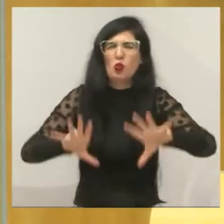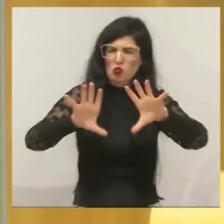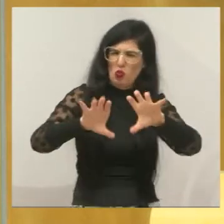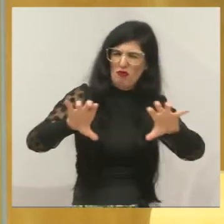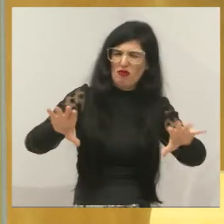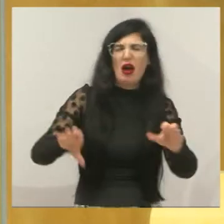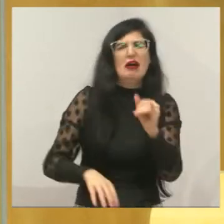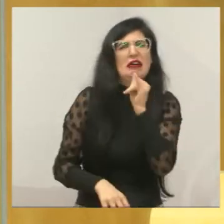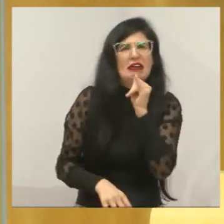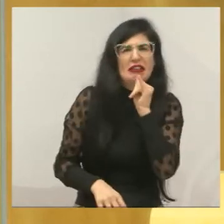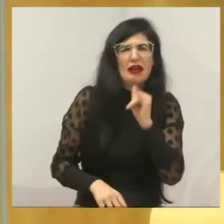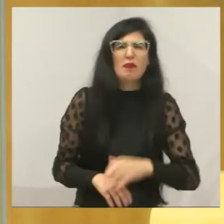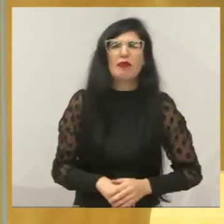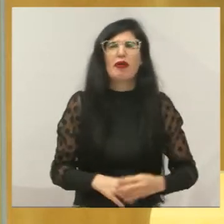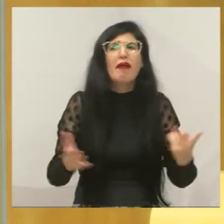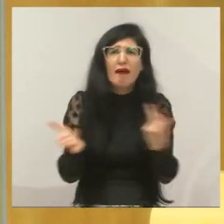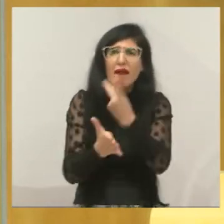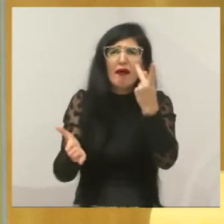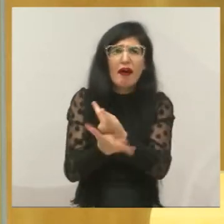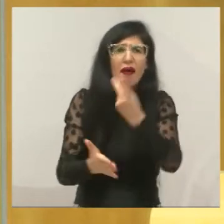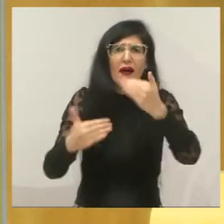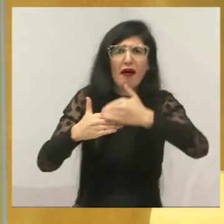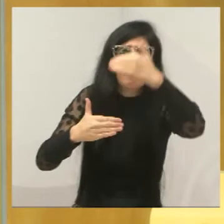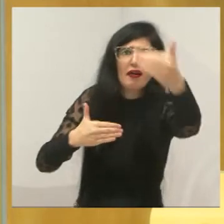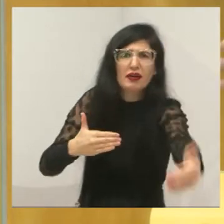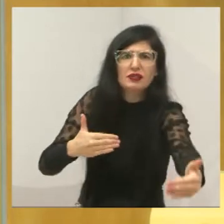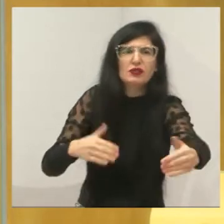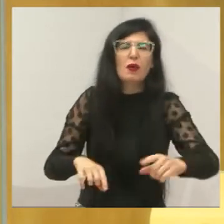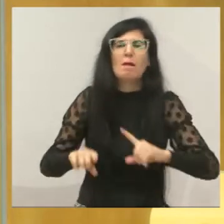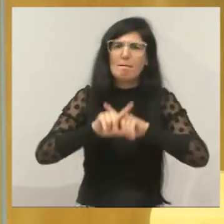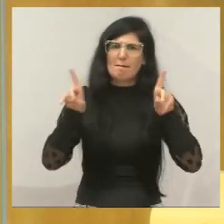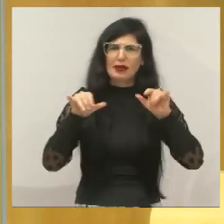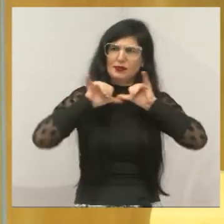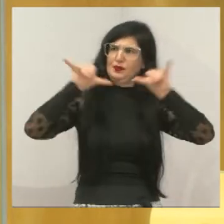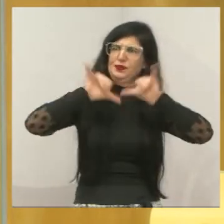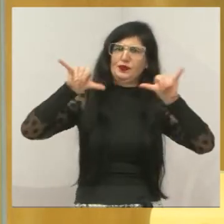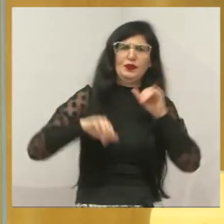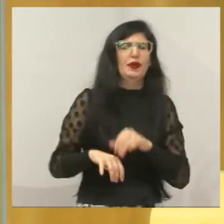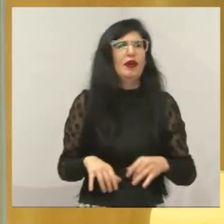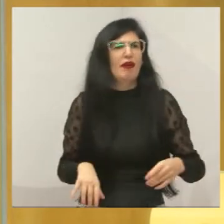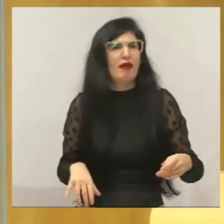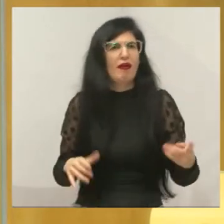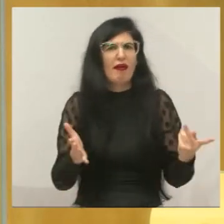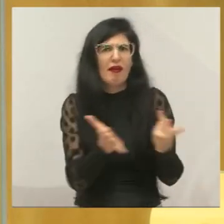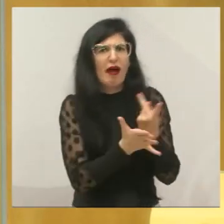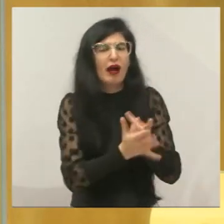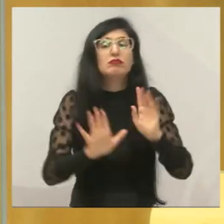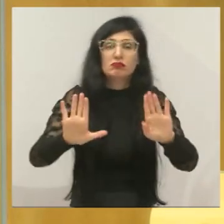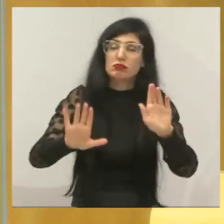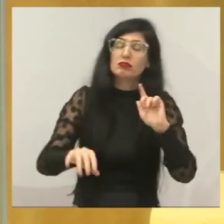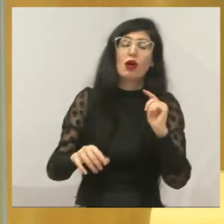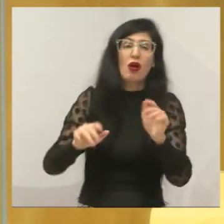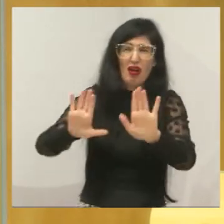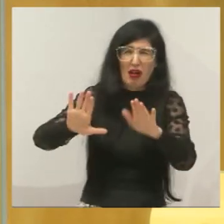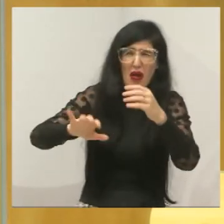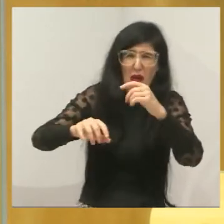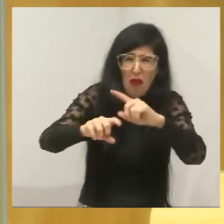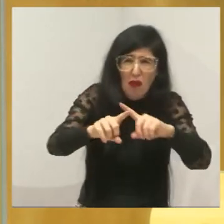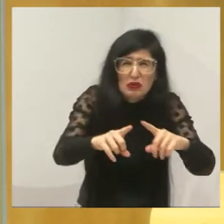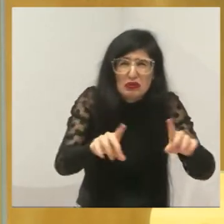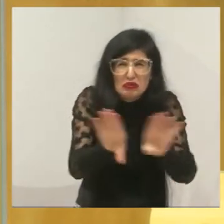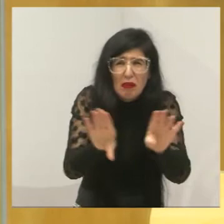fora do leve, na porta do leve, de tudo. Bicho morto, resto de